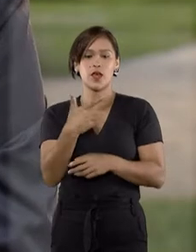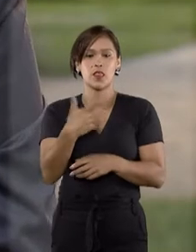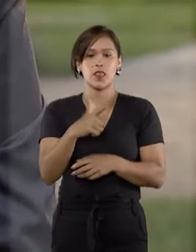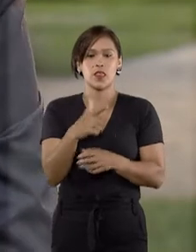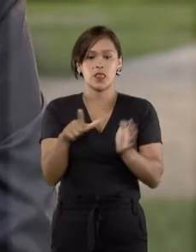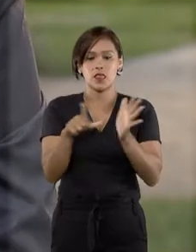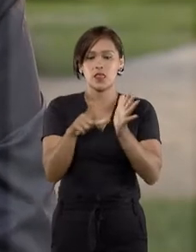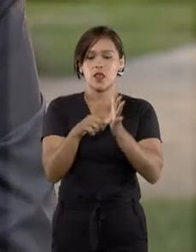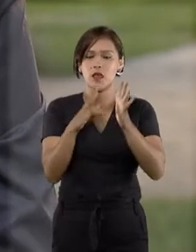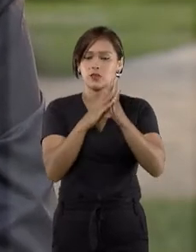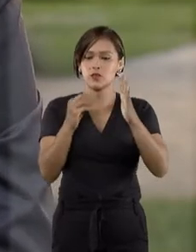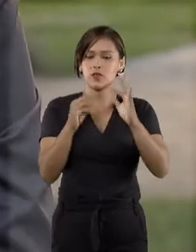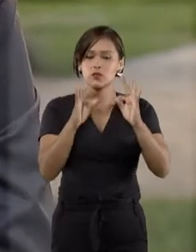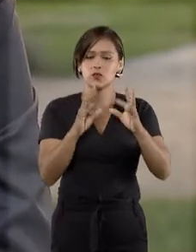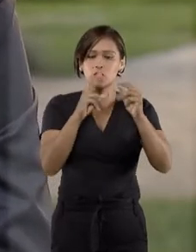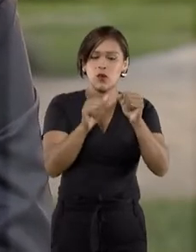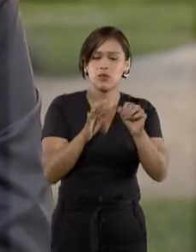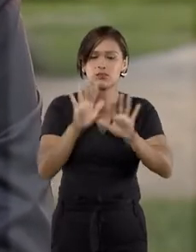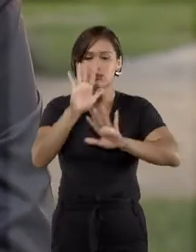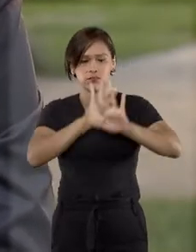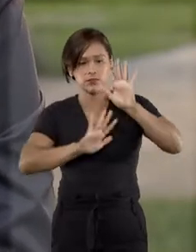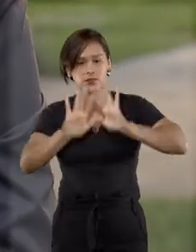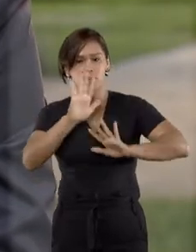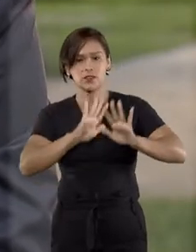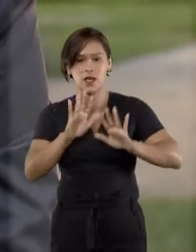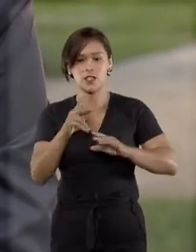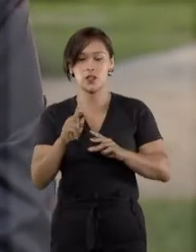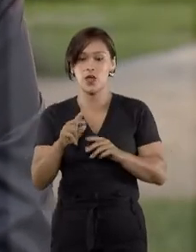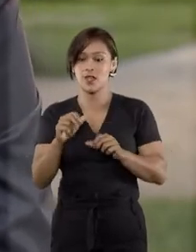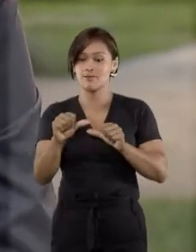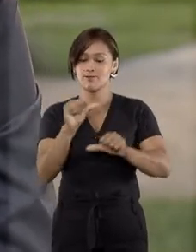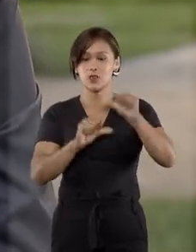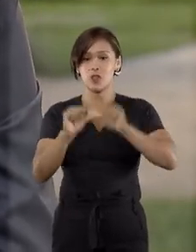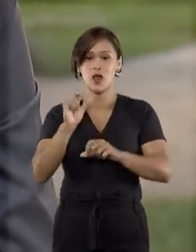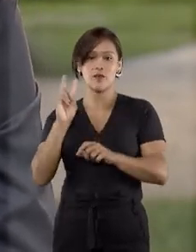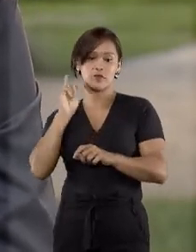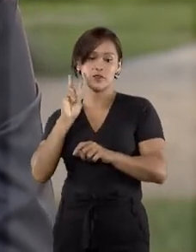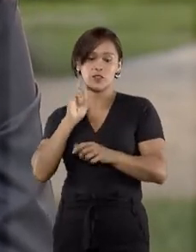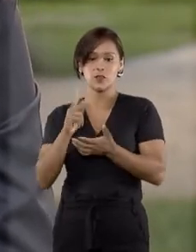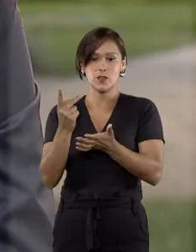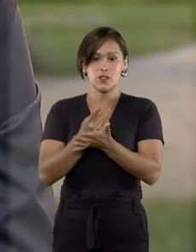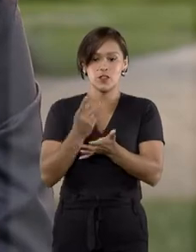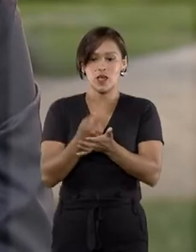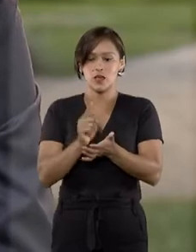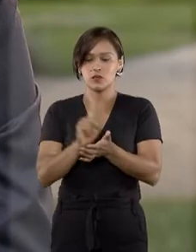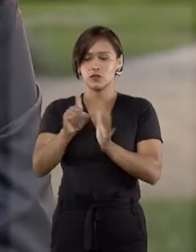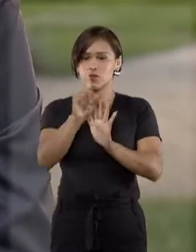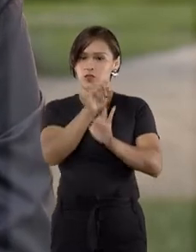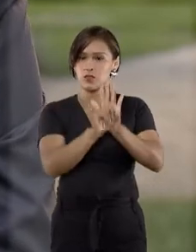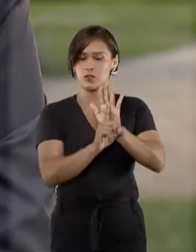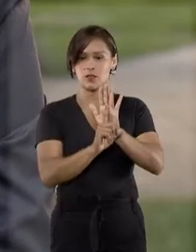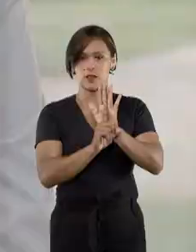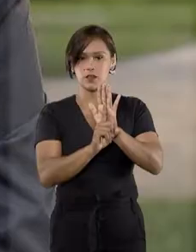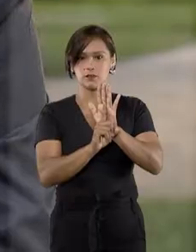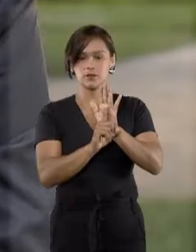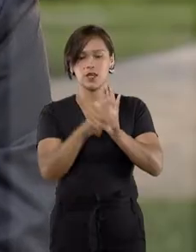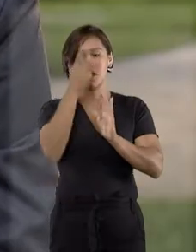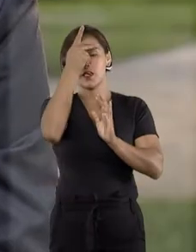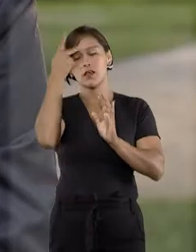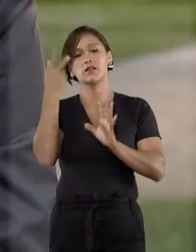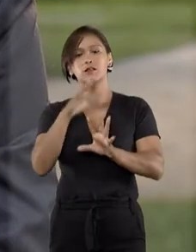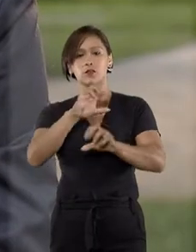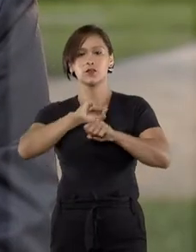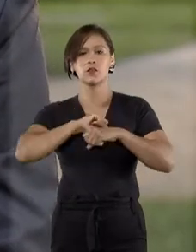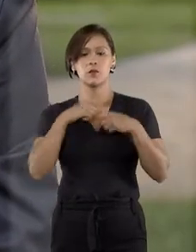que tenham adotado todas as precauções necessárias, se viram vítimas de descumprimento dos seus direitos, esses